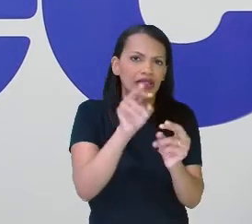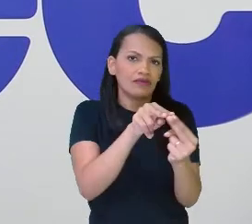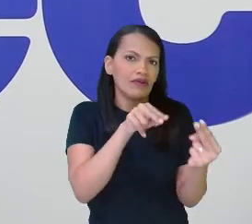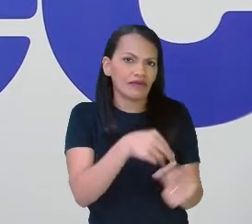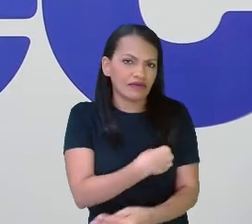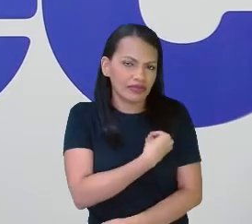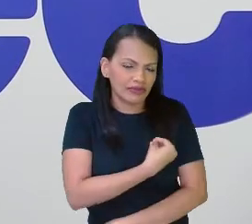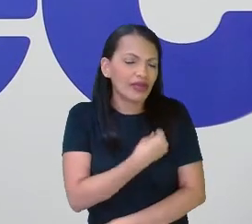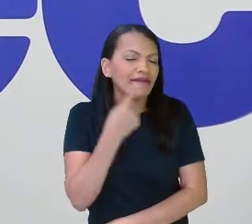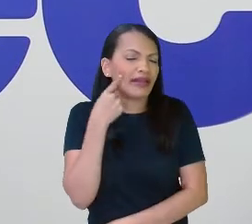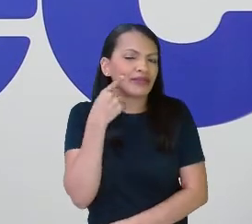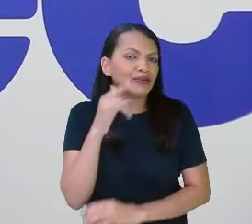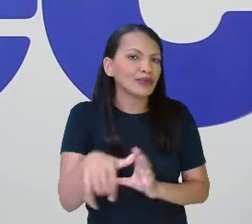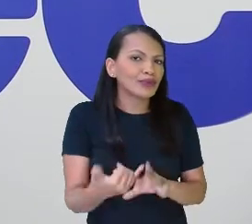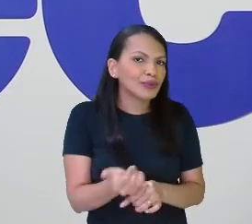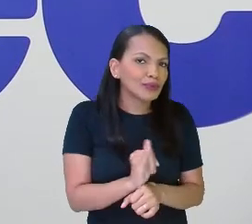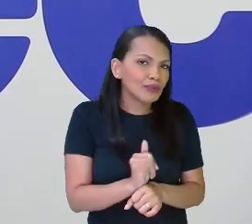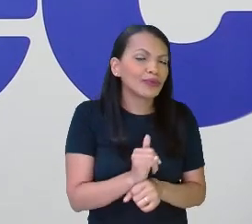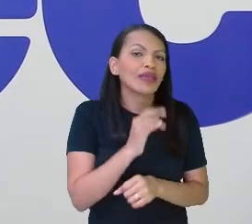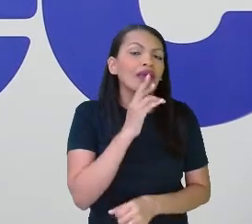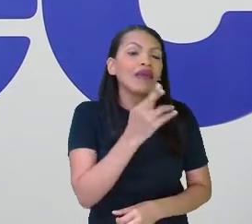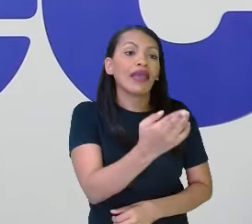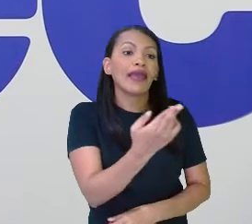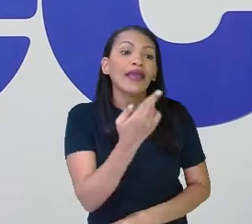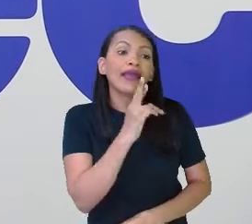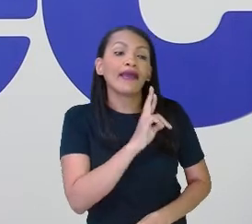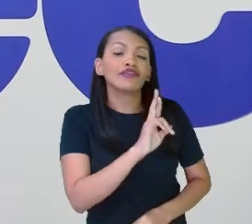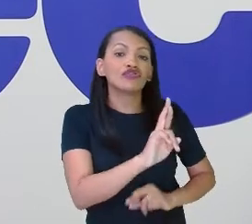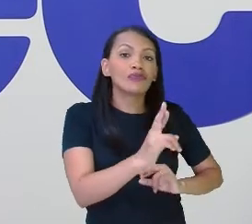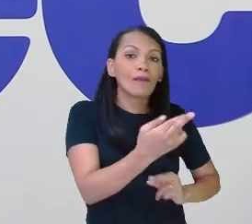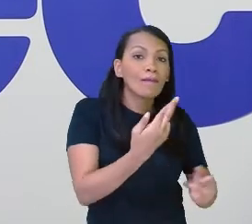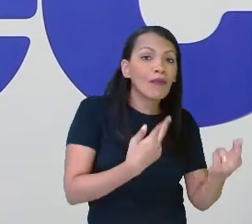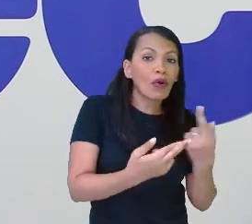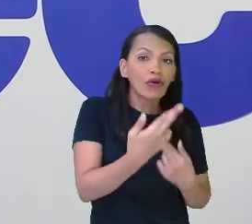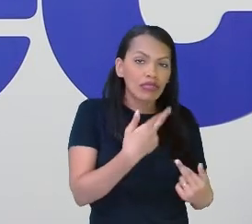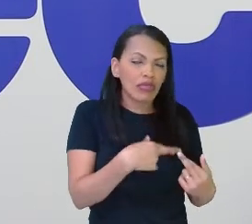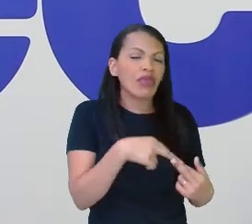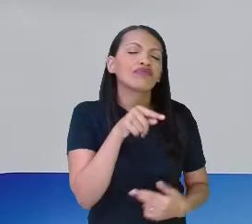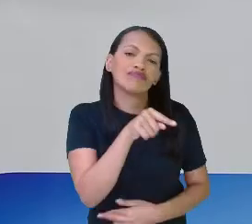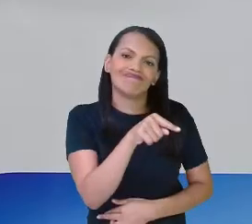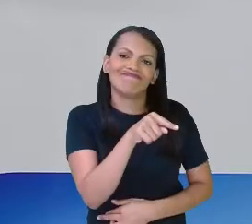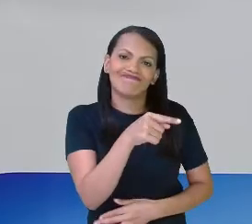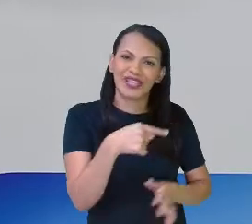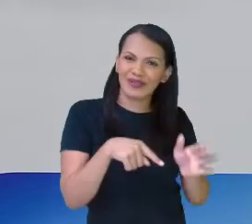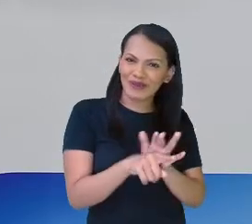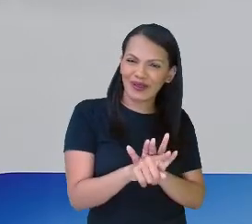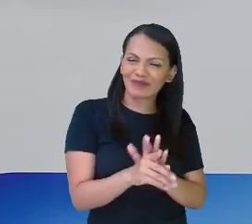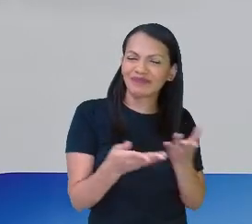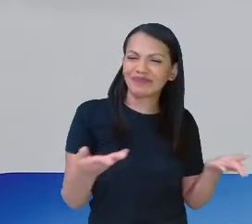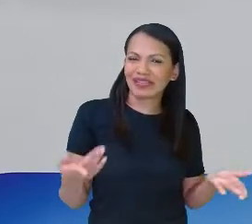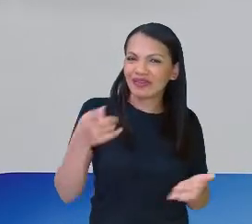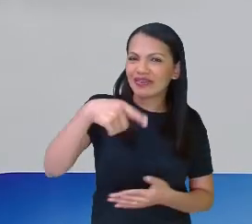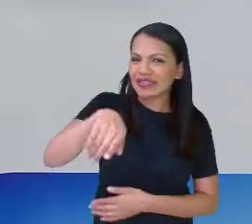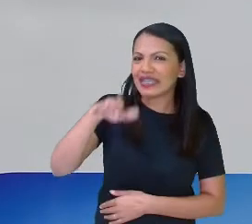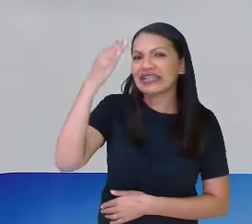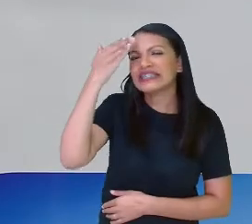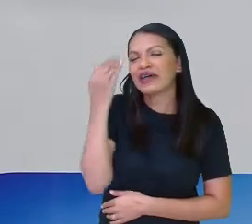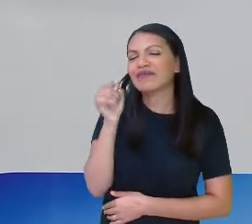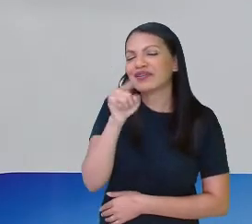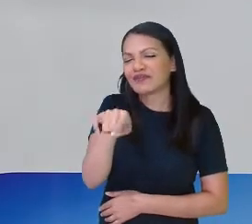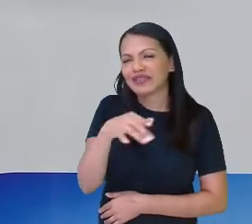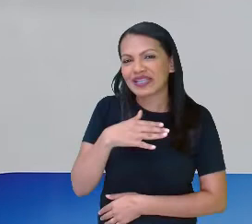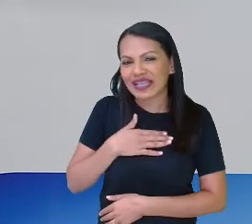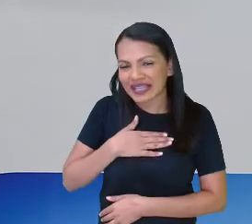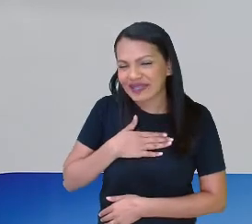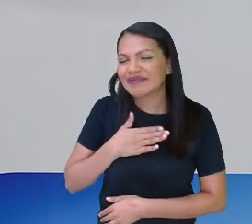respondendo, principalmente as suas perguntas, professora Márcia. Pois é, isso é uma maravilha, né, gente, porque vocês sabem que comigo vocês